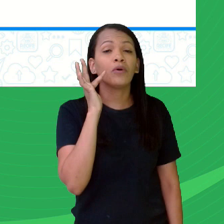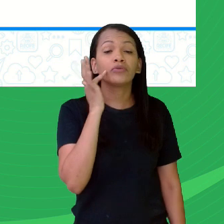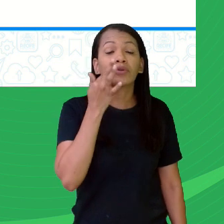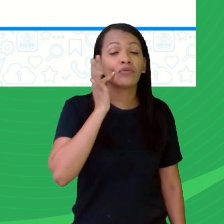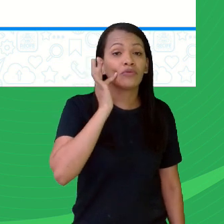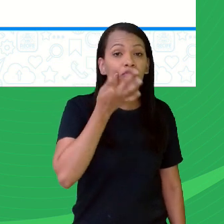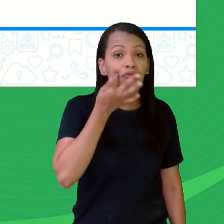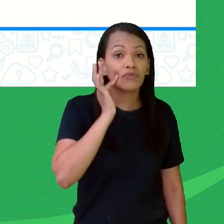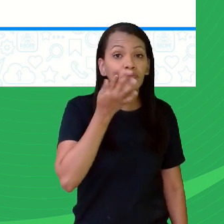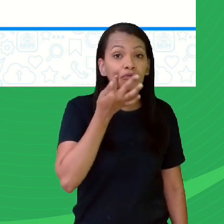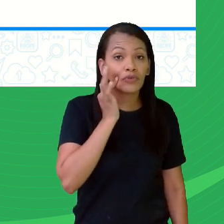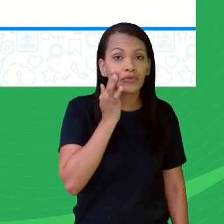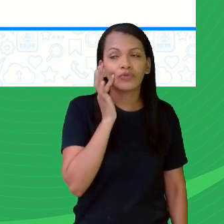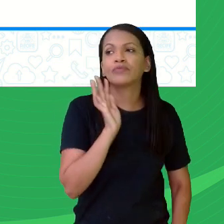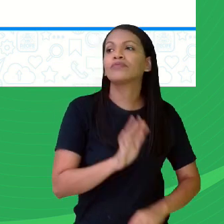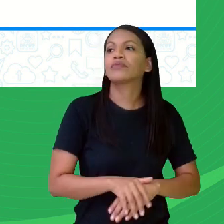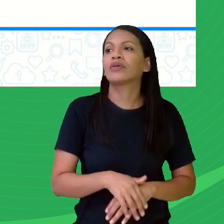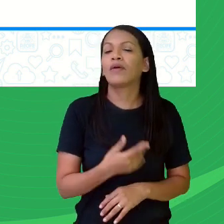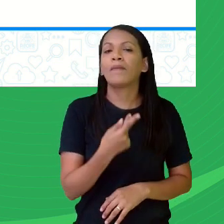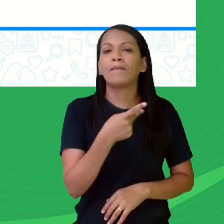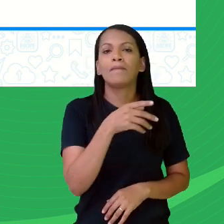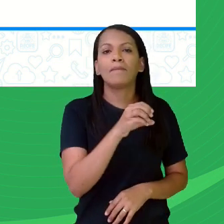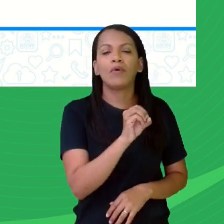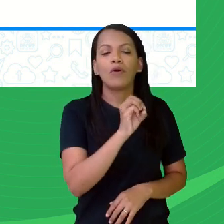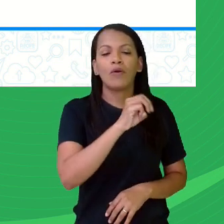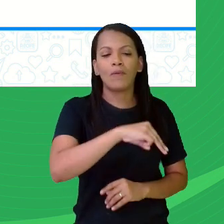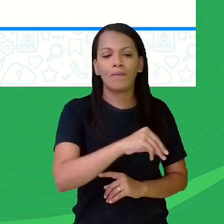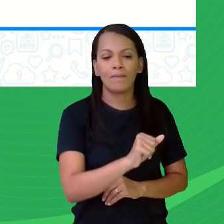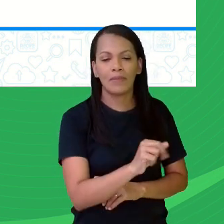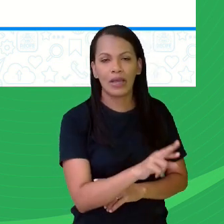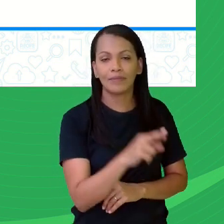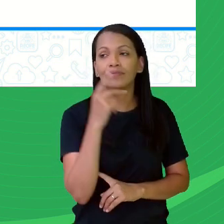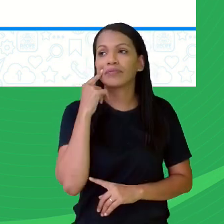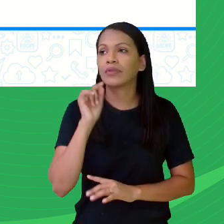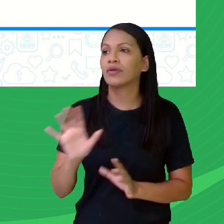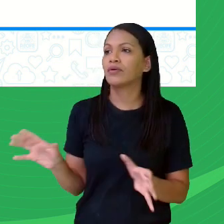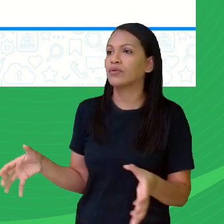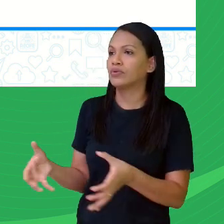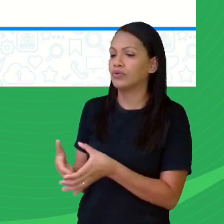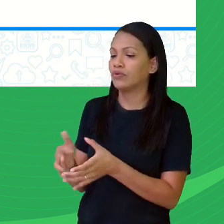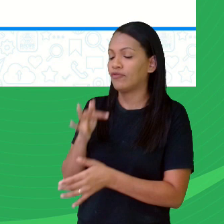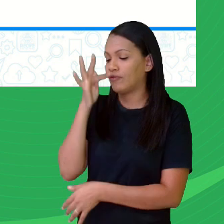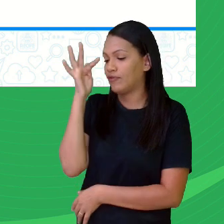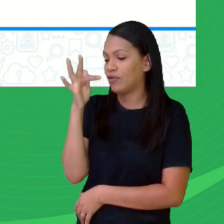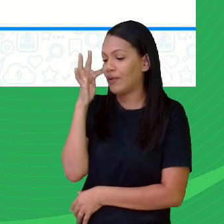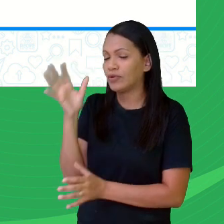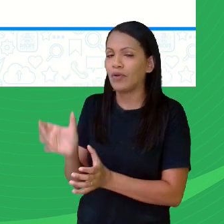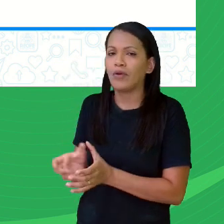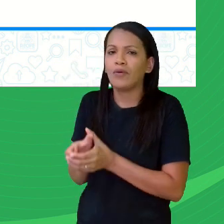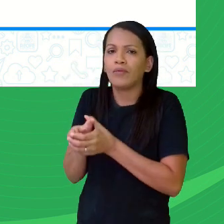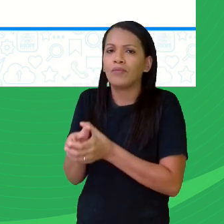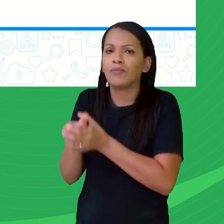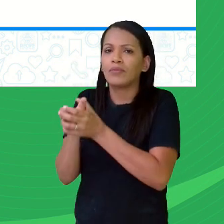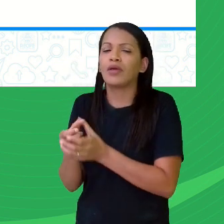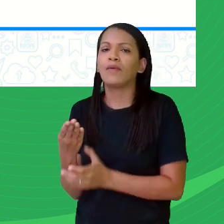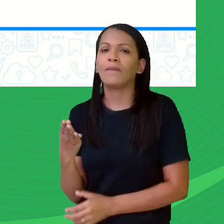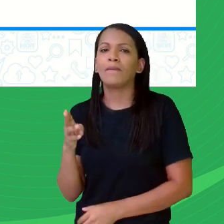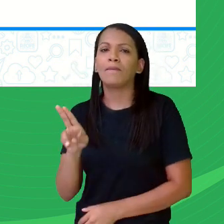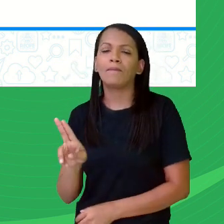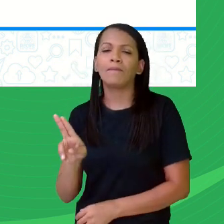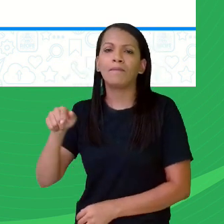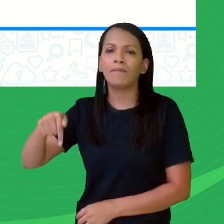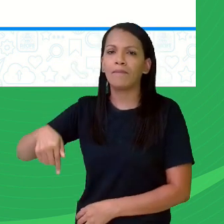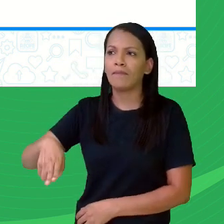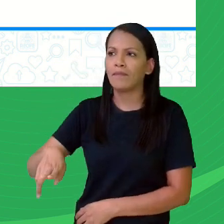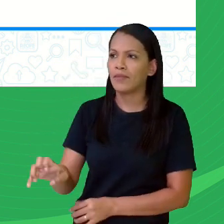flores, buquê, ramalhete, ramo. Coletivo de frutas, cacho ou